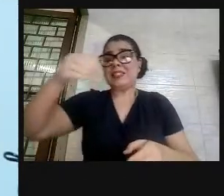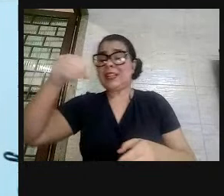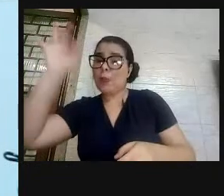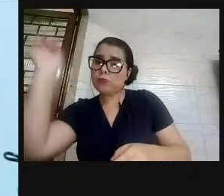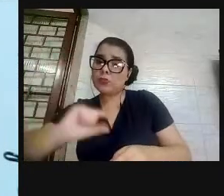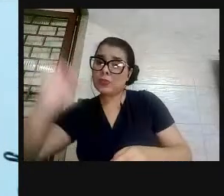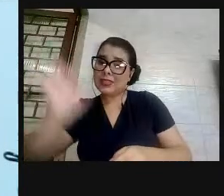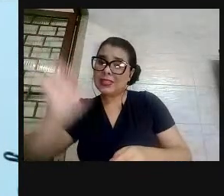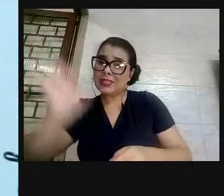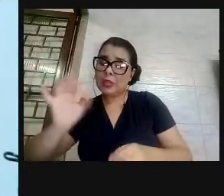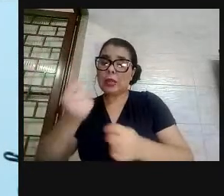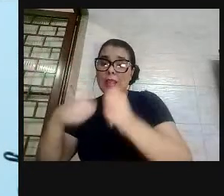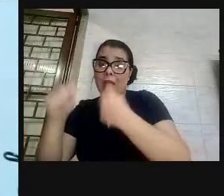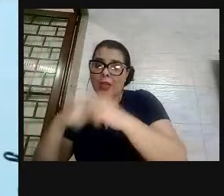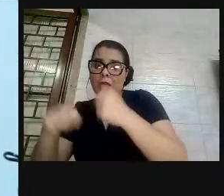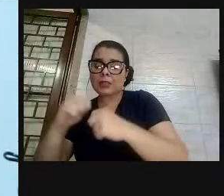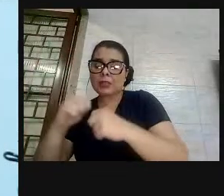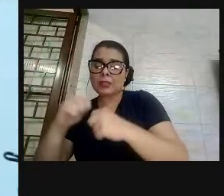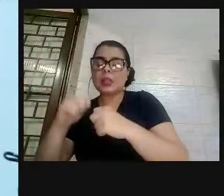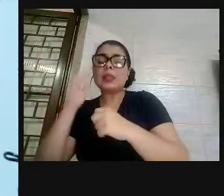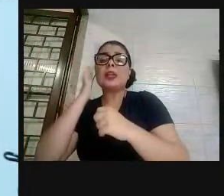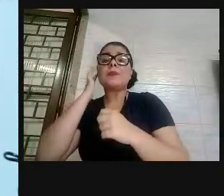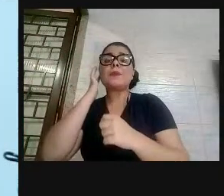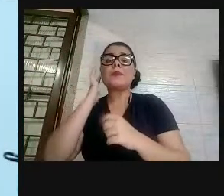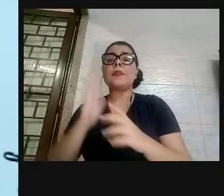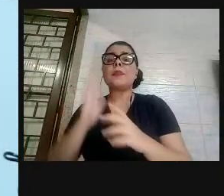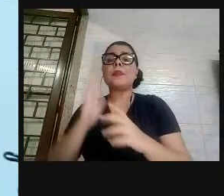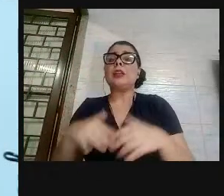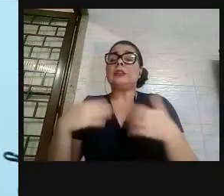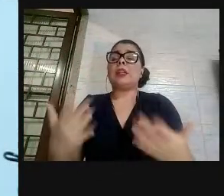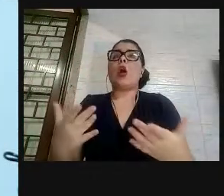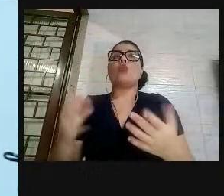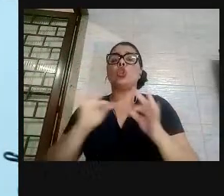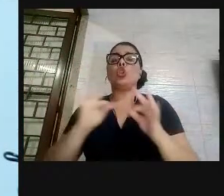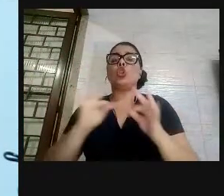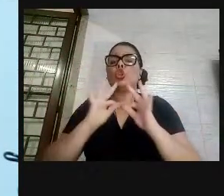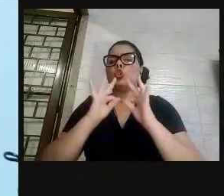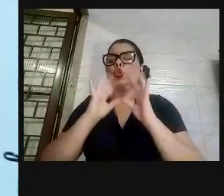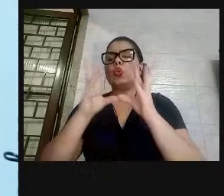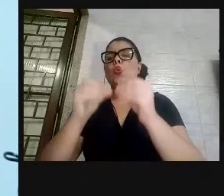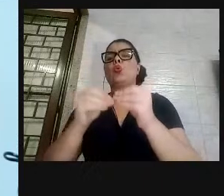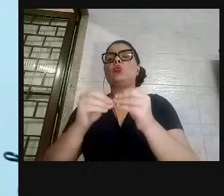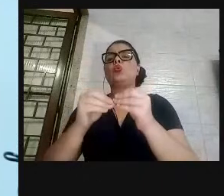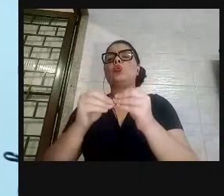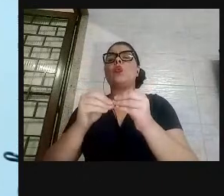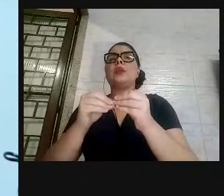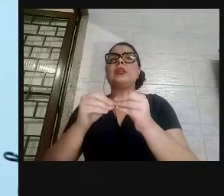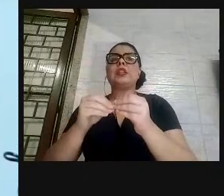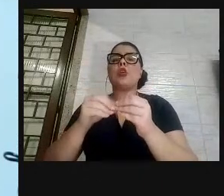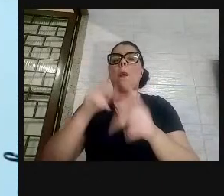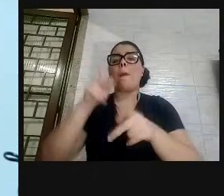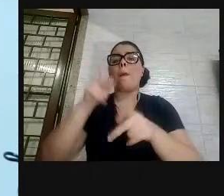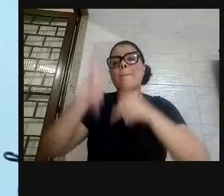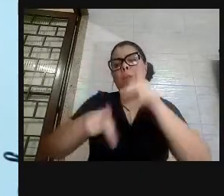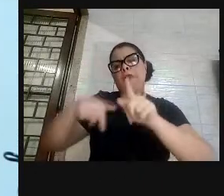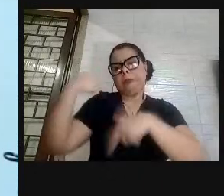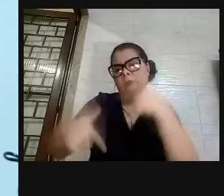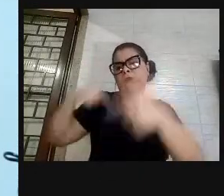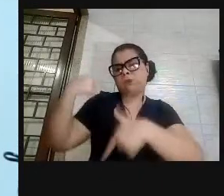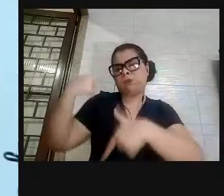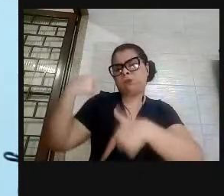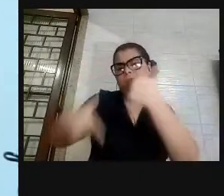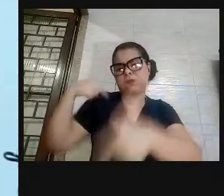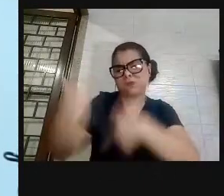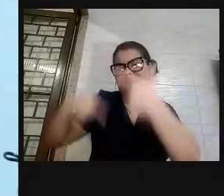significa que do bolo que é construído com o trabalho do povo brasileiro, esse bolo,